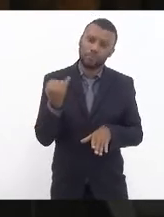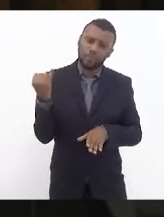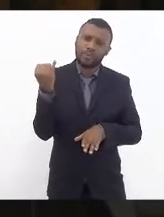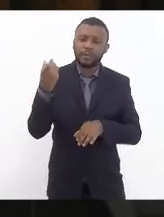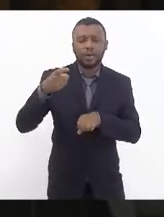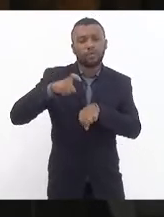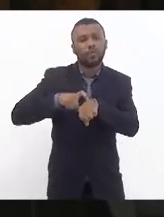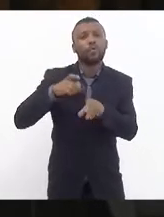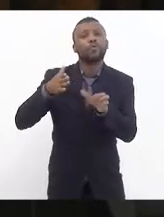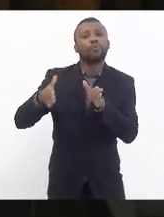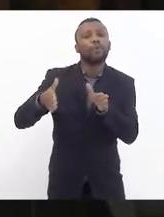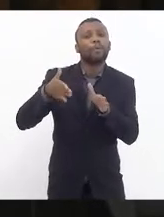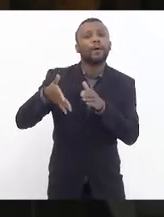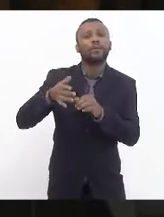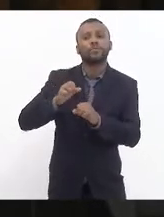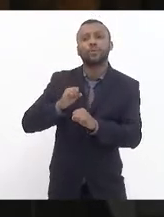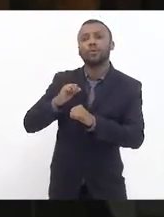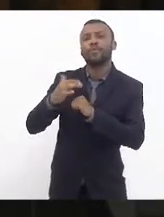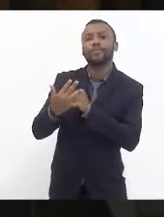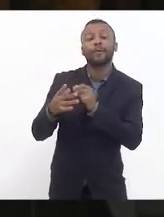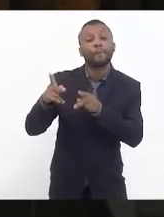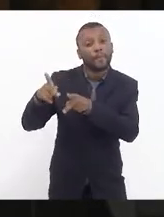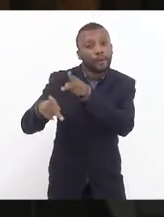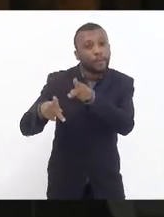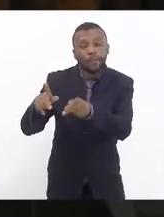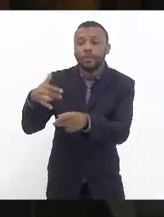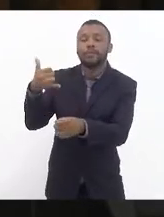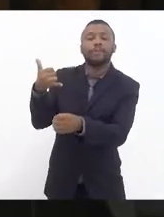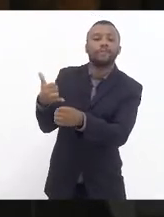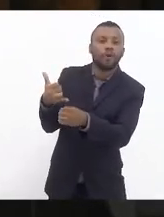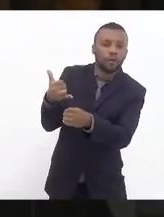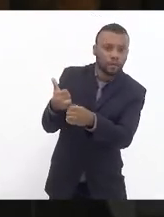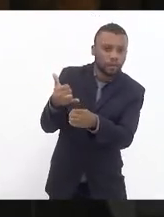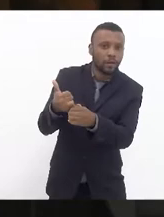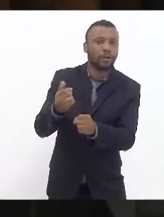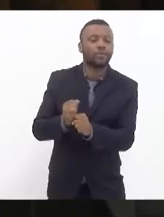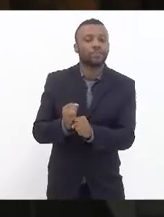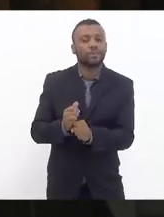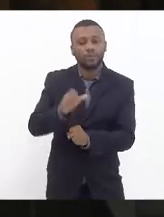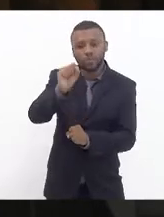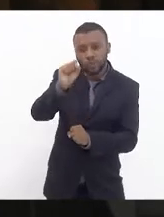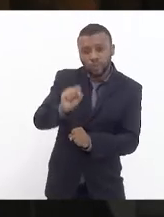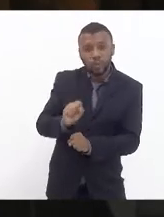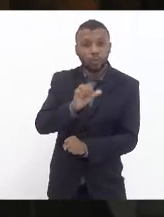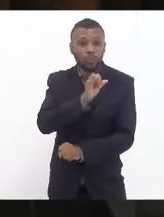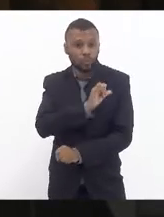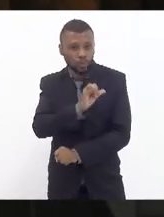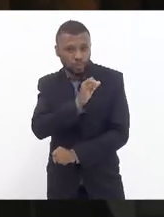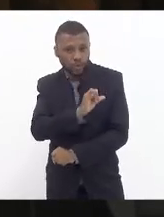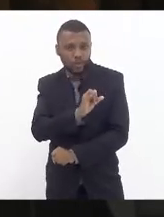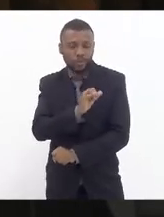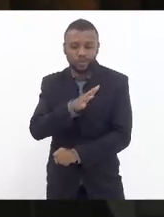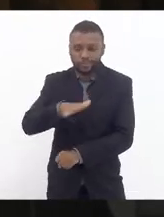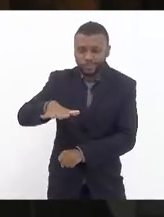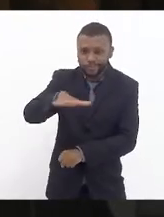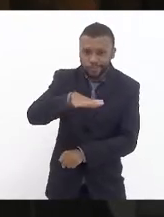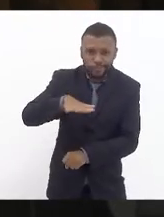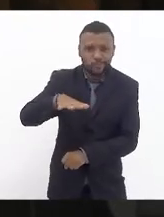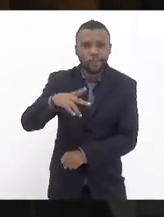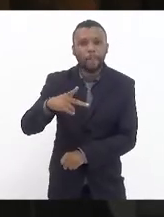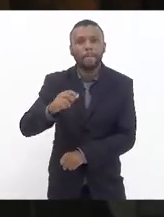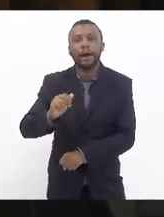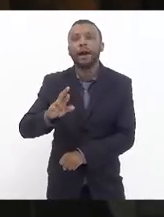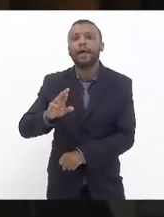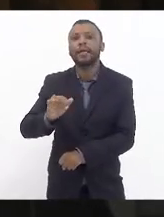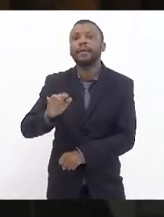para a população de Volta Redonda, do Sul Fluminense, do Médio Paraíba. Há dois